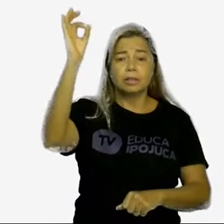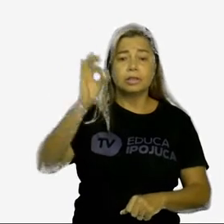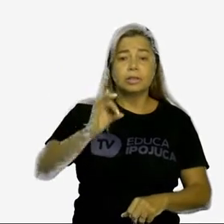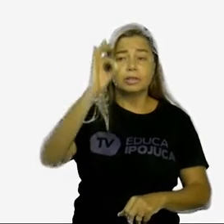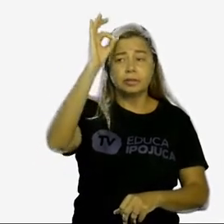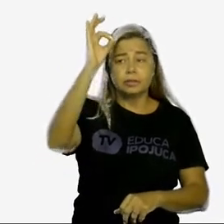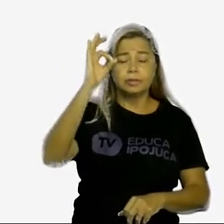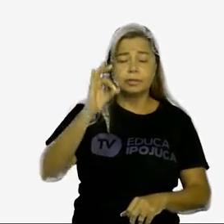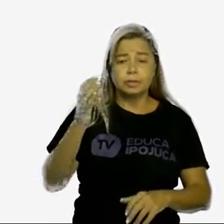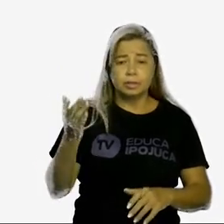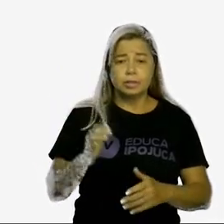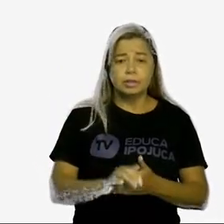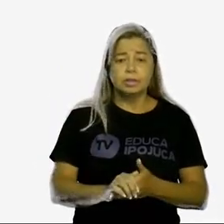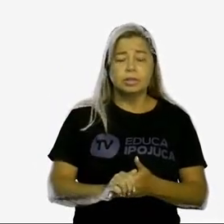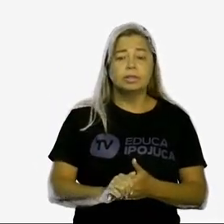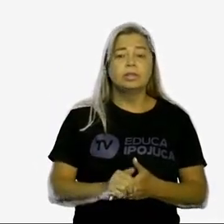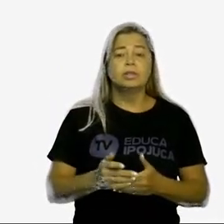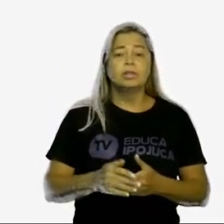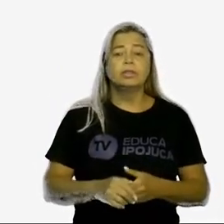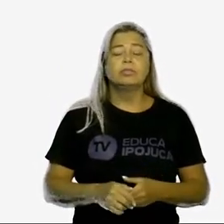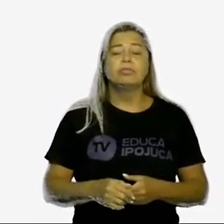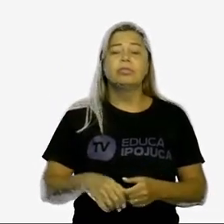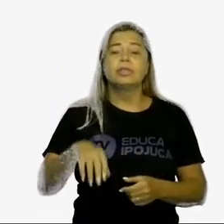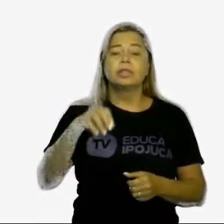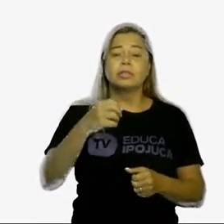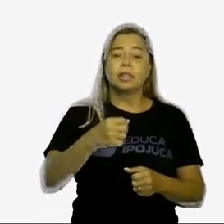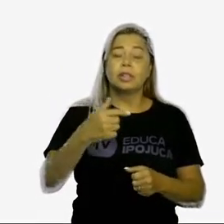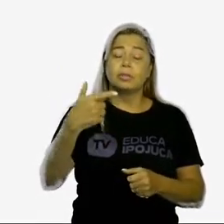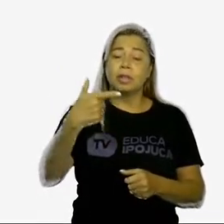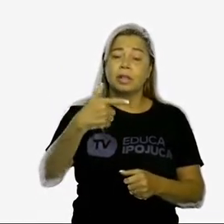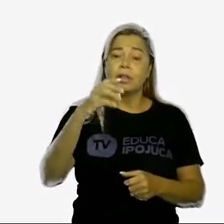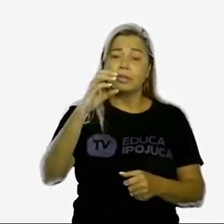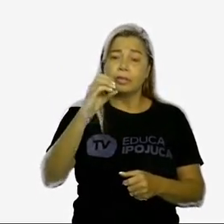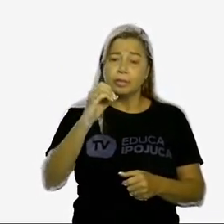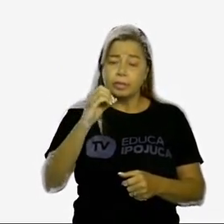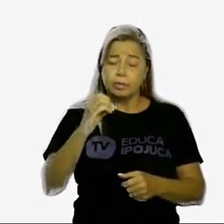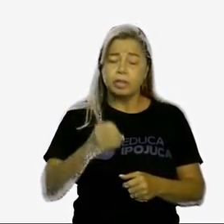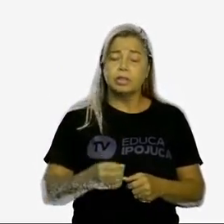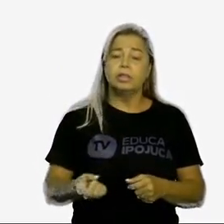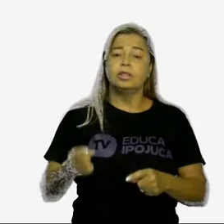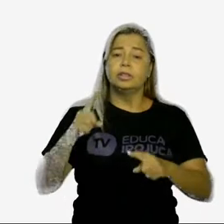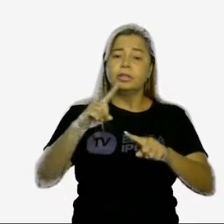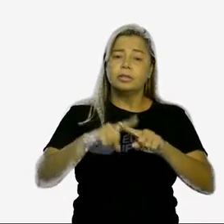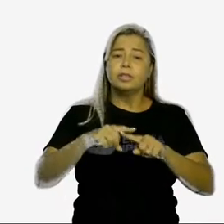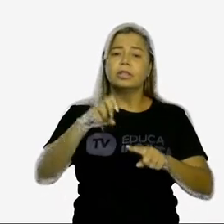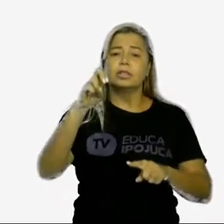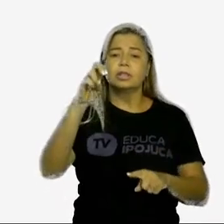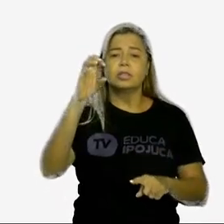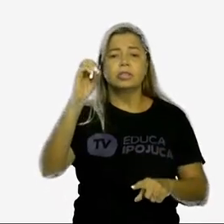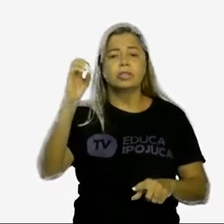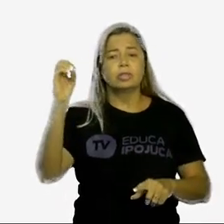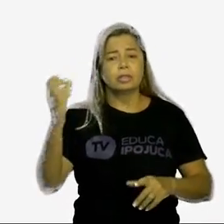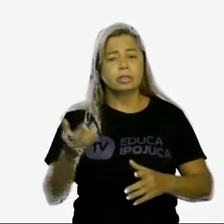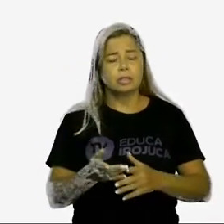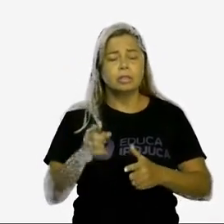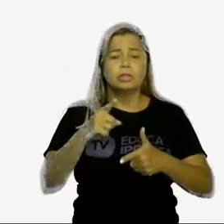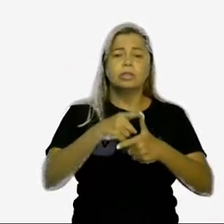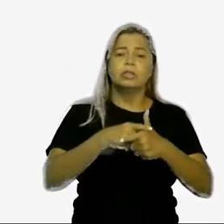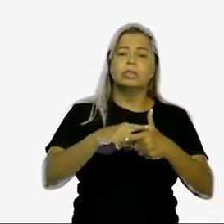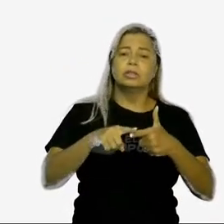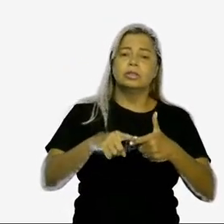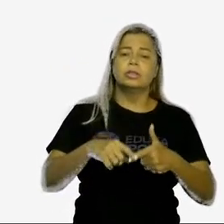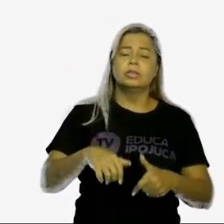% vezes 500. Você vai multiplicar 20 vezes 500 e dividir por 100.